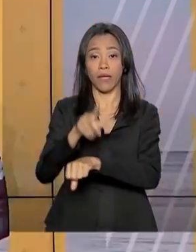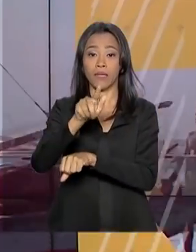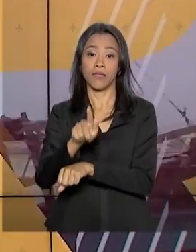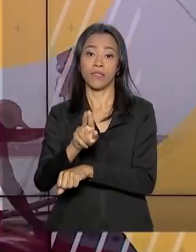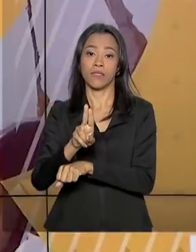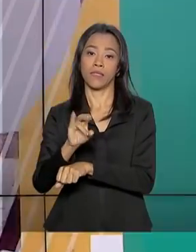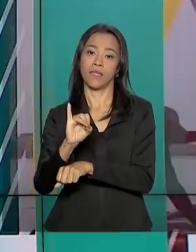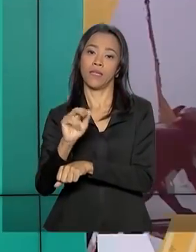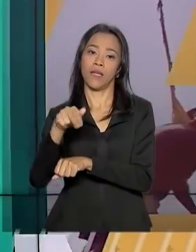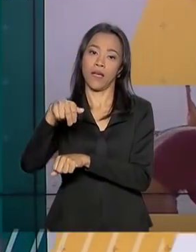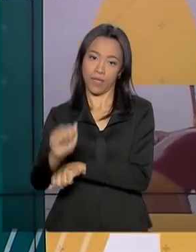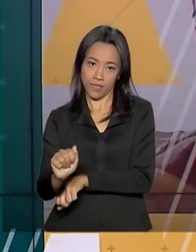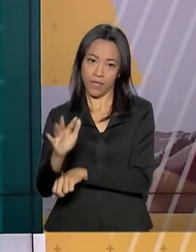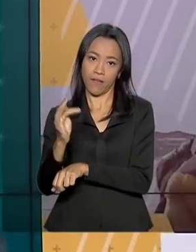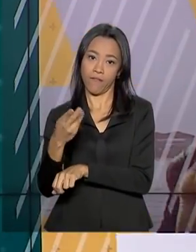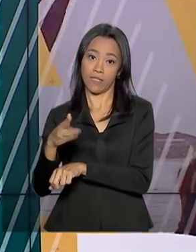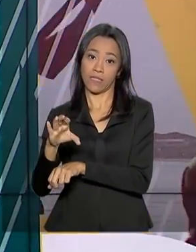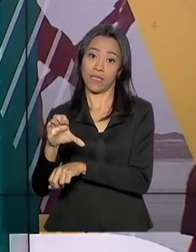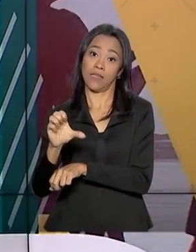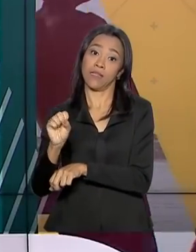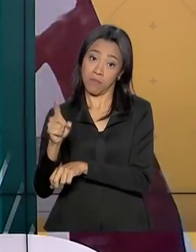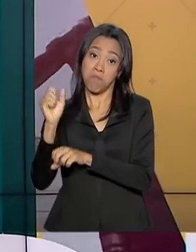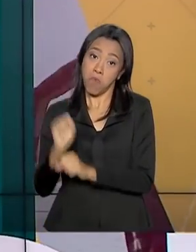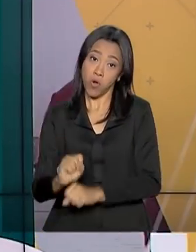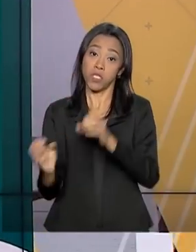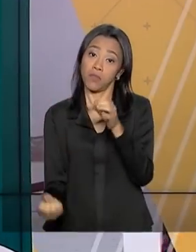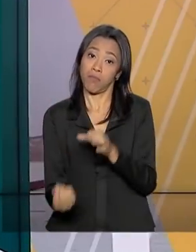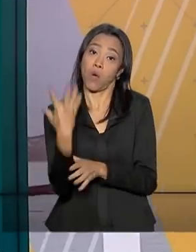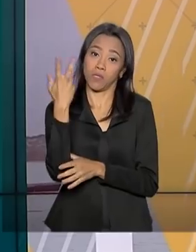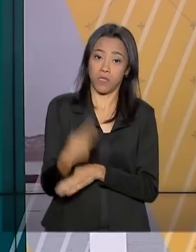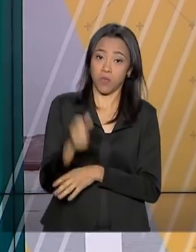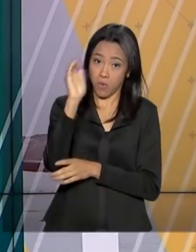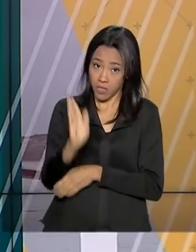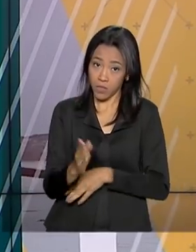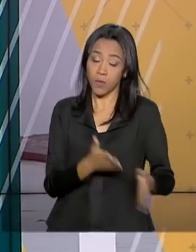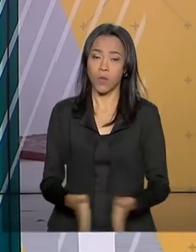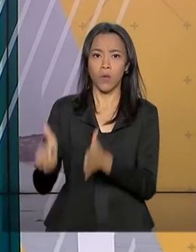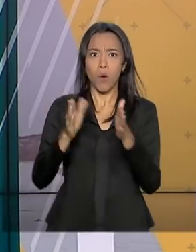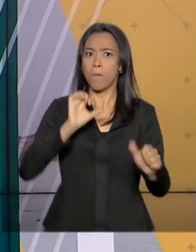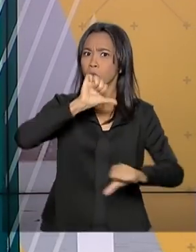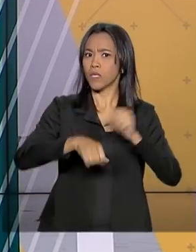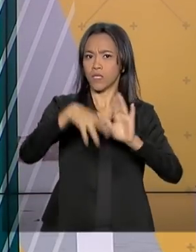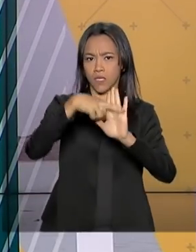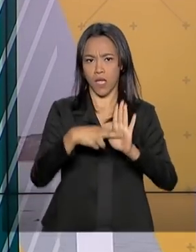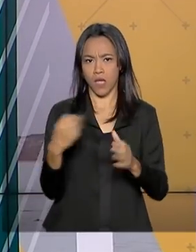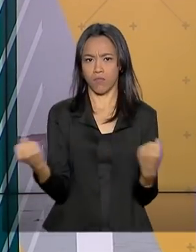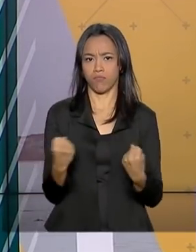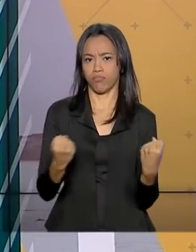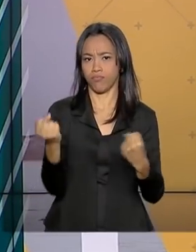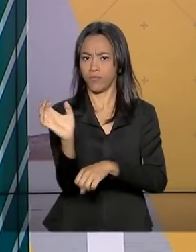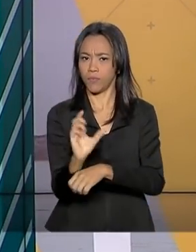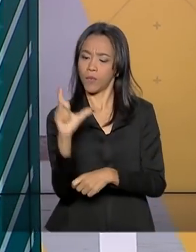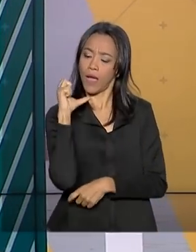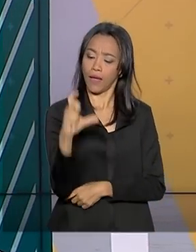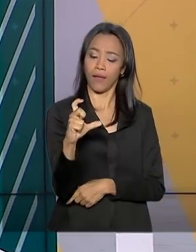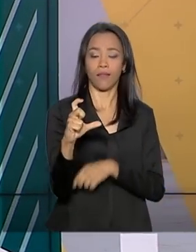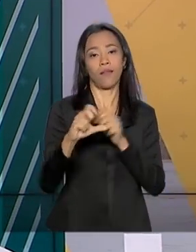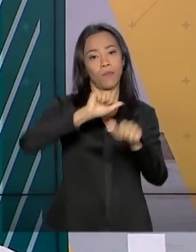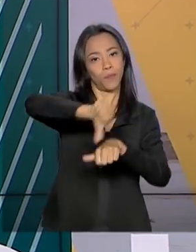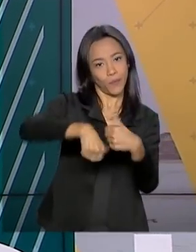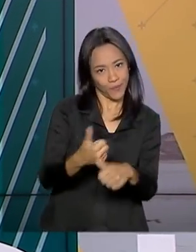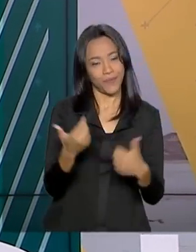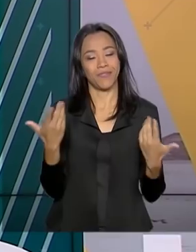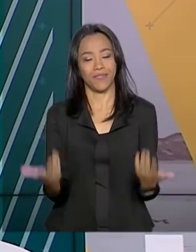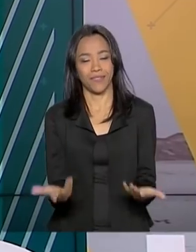na área espacial pode ser implementada aqui no Brasil. Vem mudanças para os motoristas. Governo envia ao Congresso o projeto que altera regras na